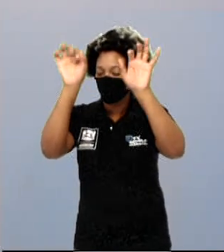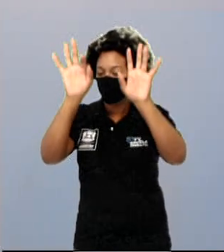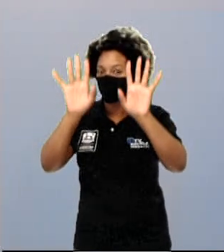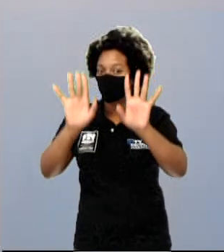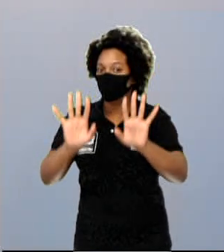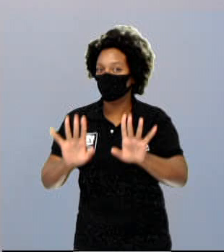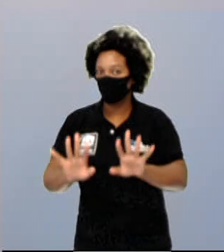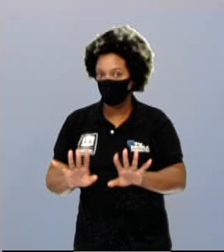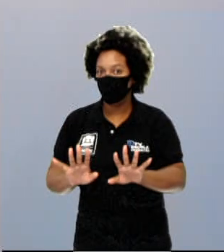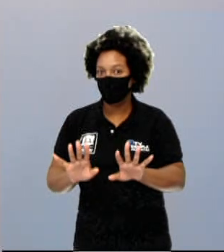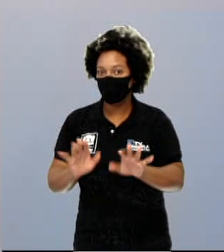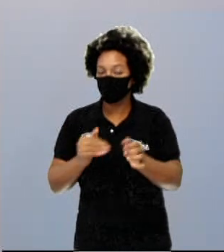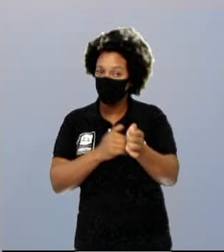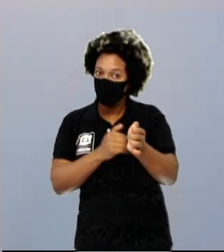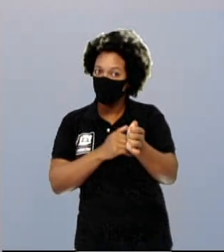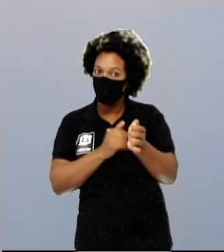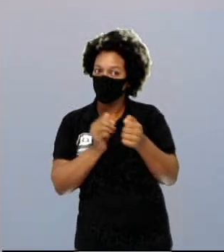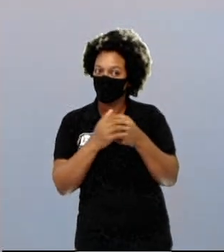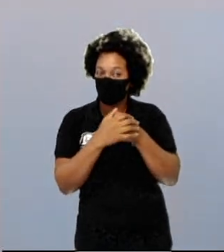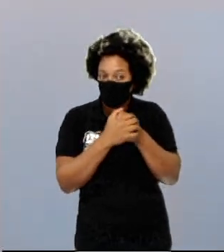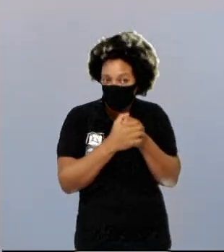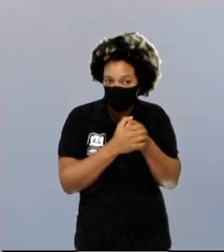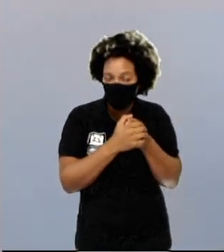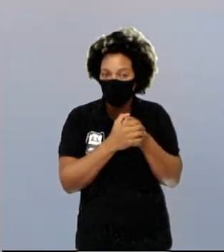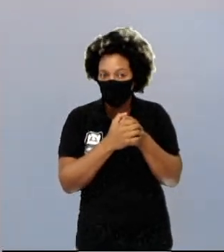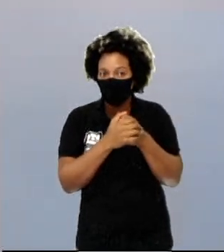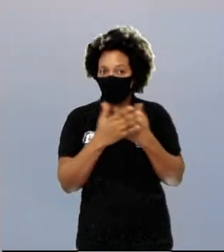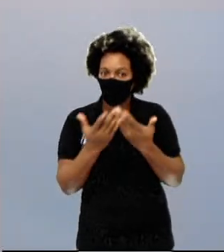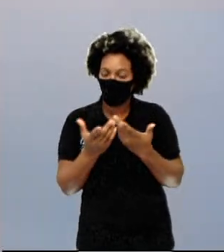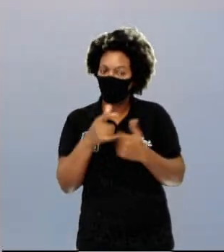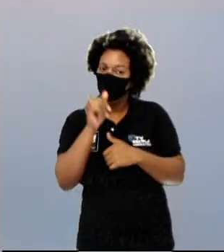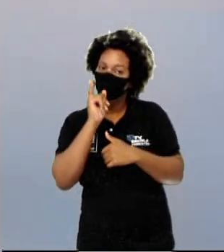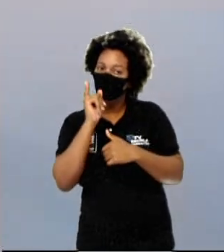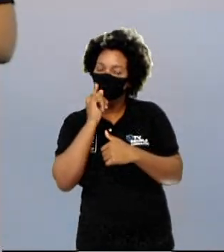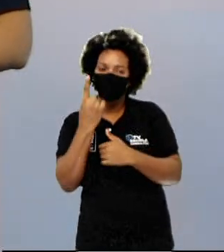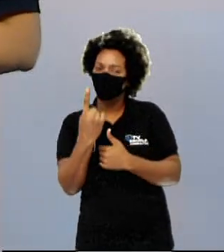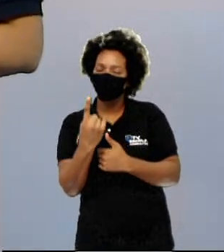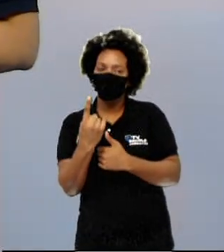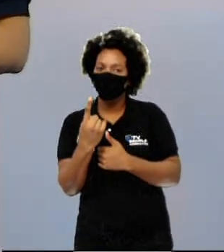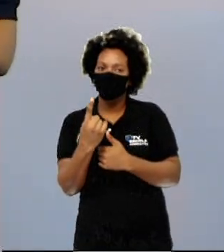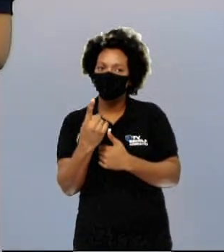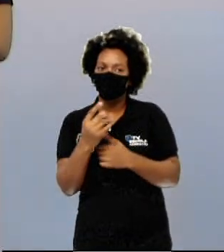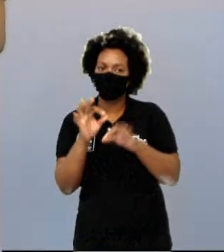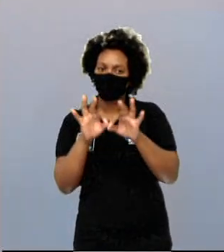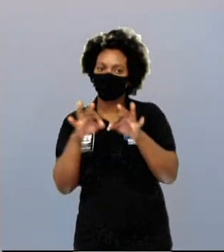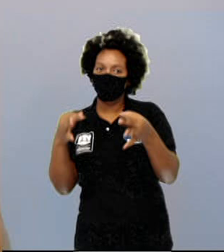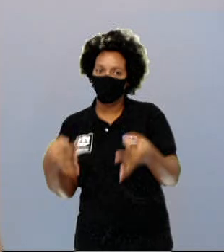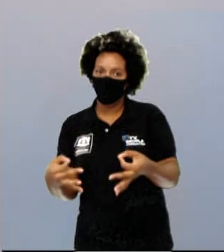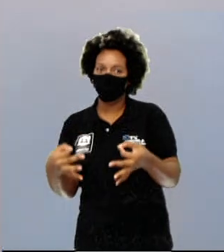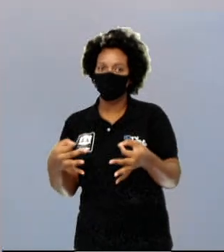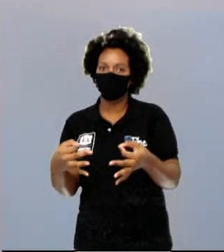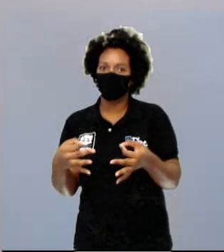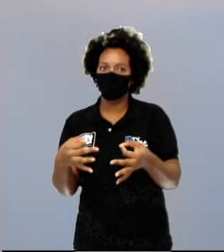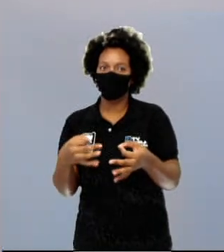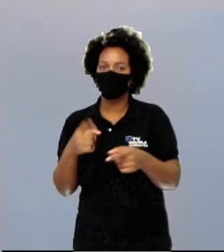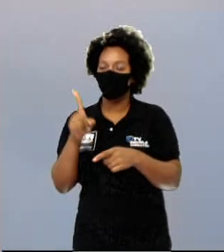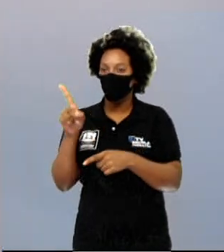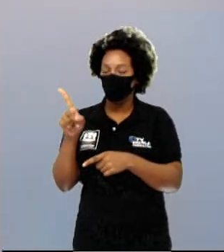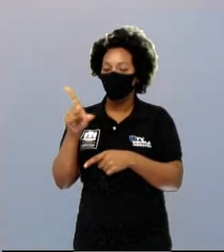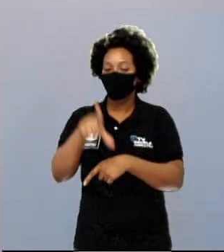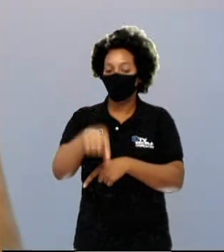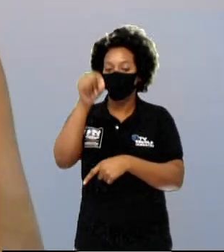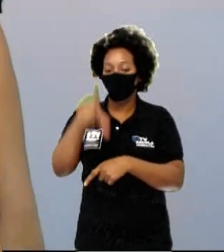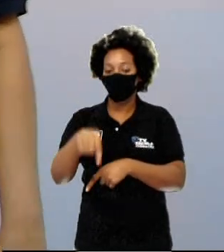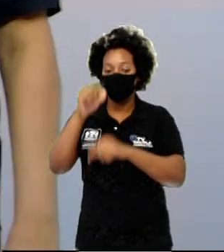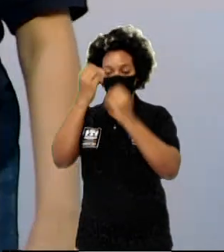predadores. Então, isso é um exemplo do que Darwin chamava de seleção